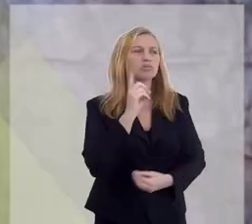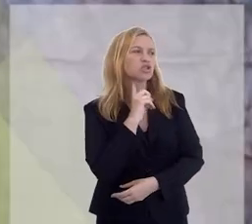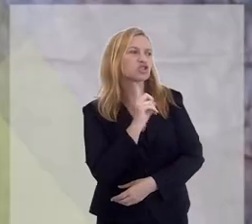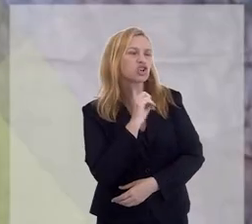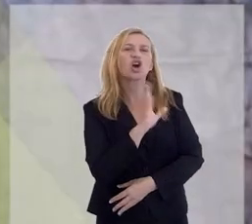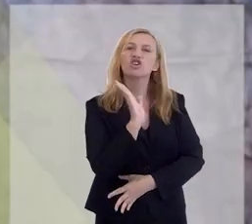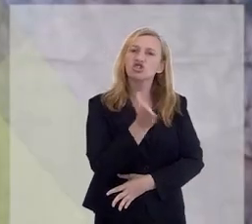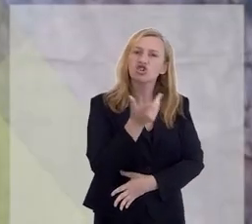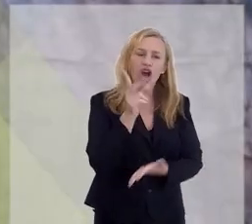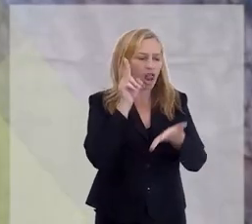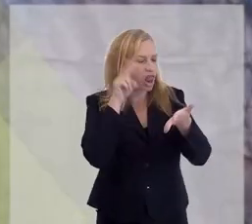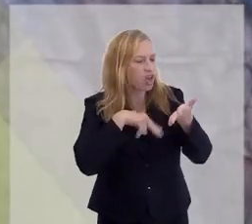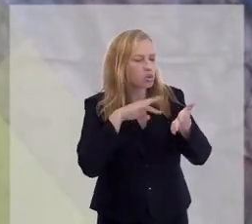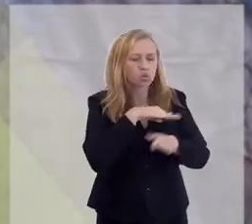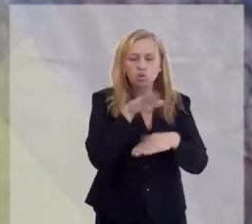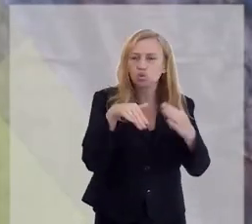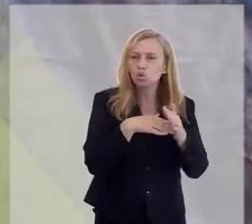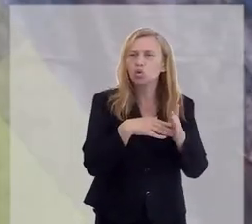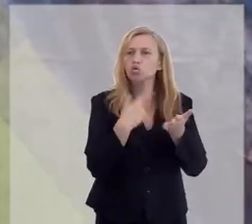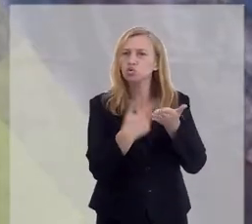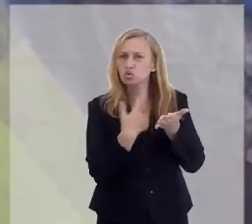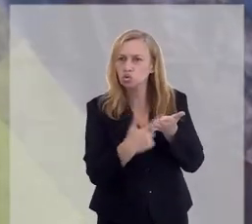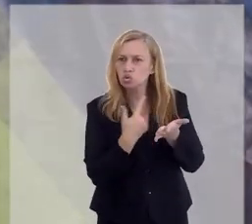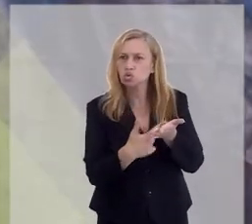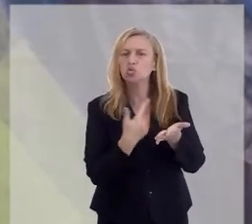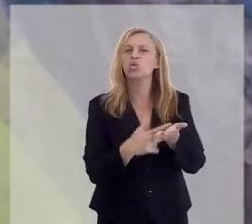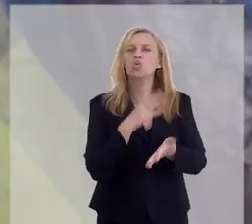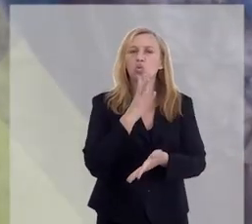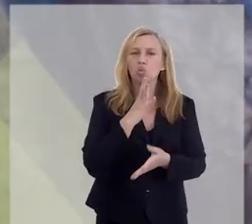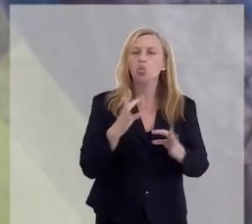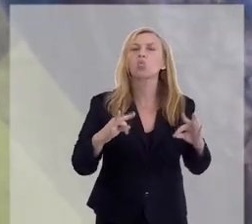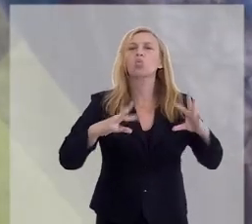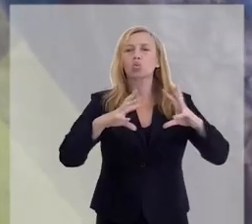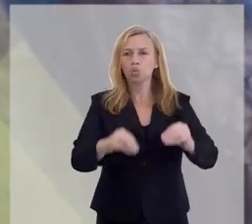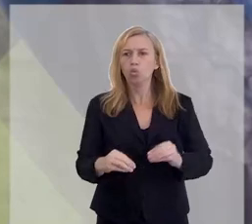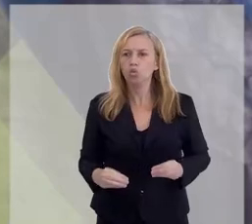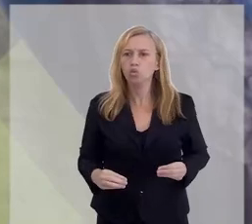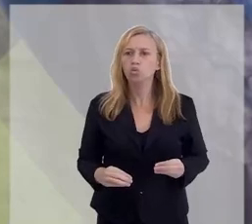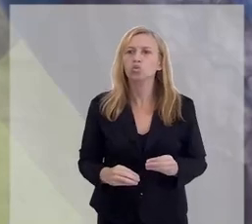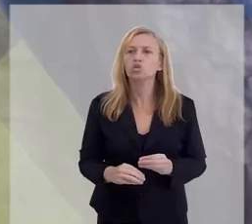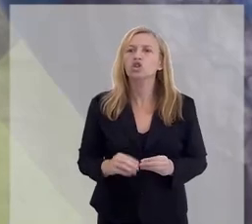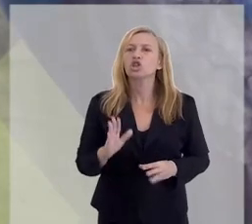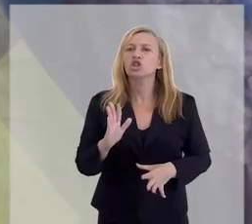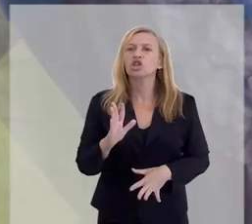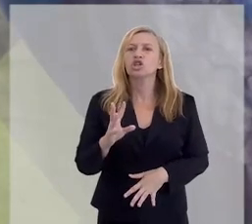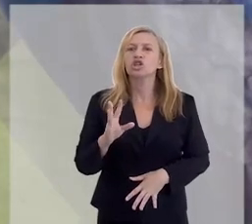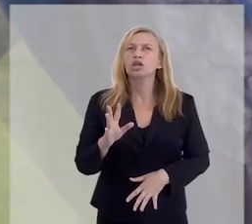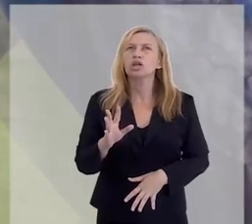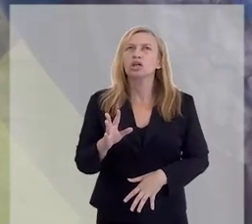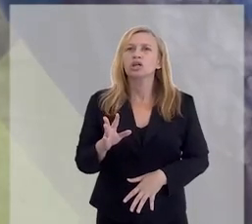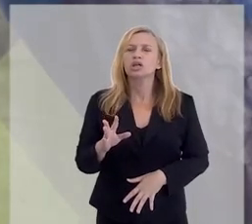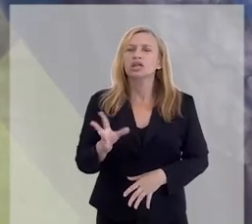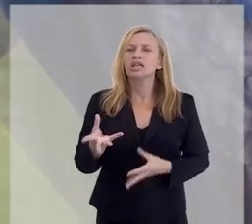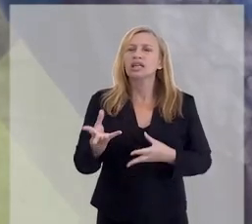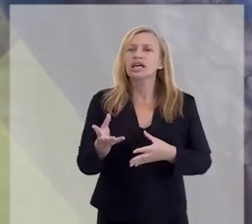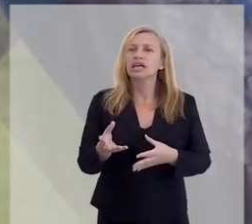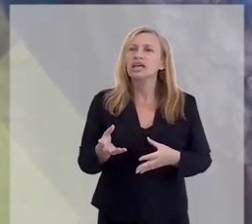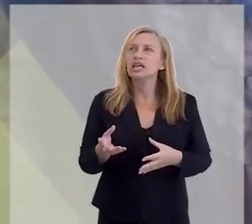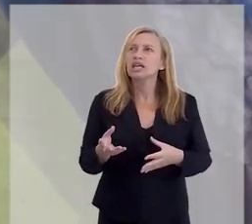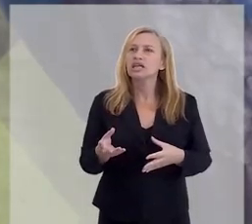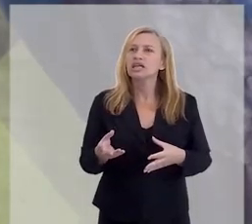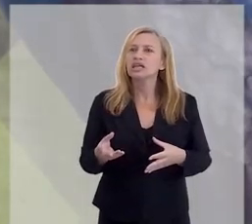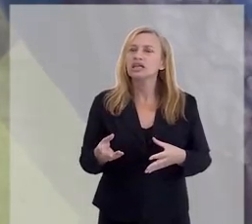ele já leu todas as obras, ele já conhecia todas essas obras que eu citei, ele já veio